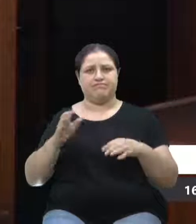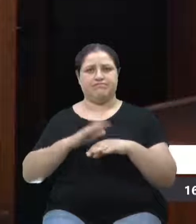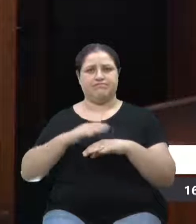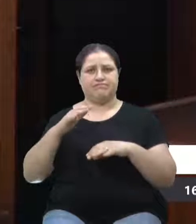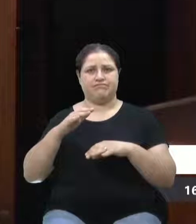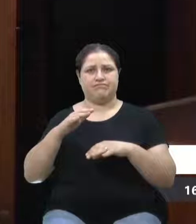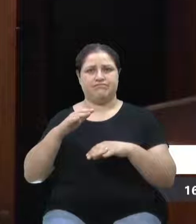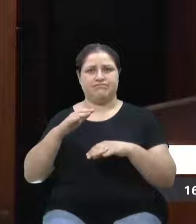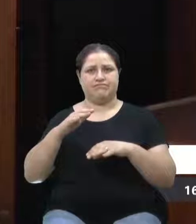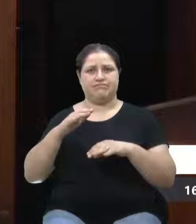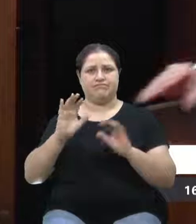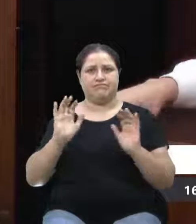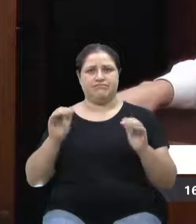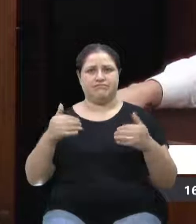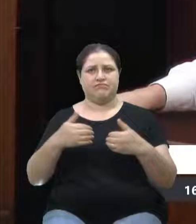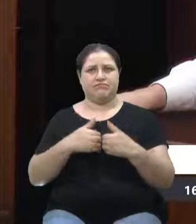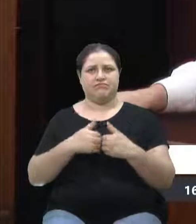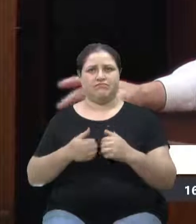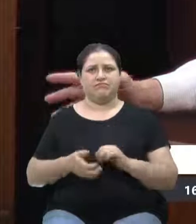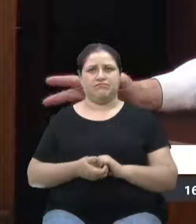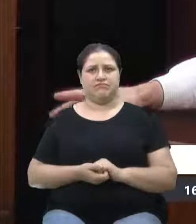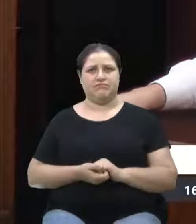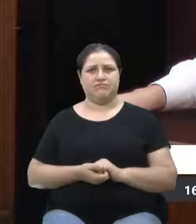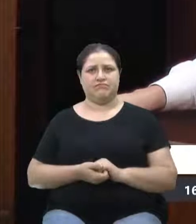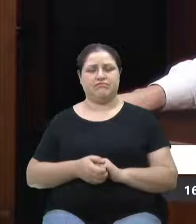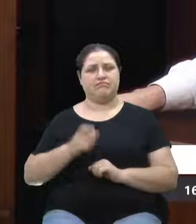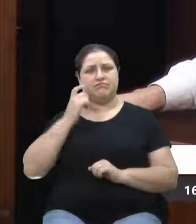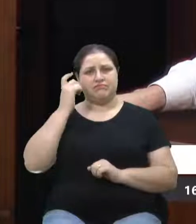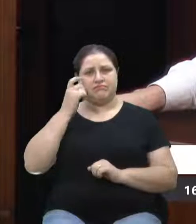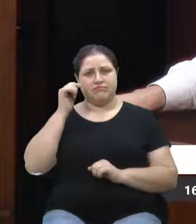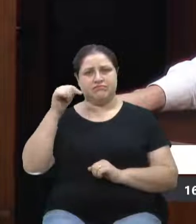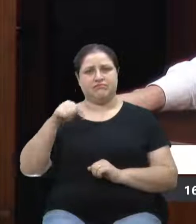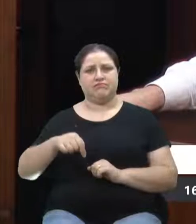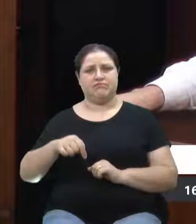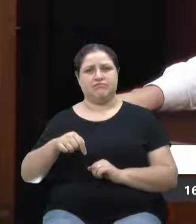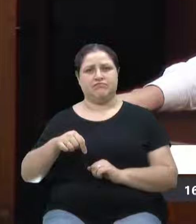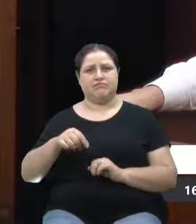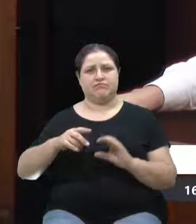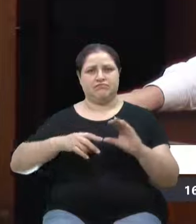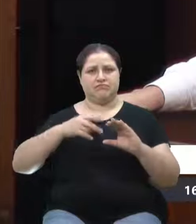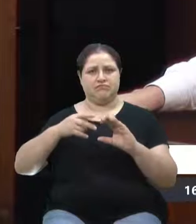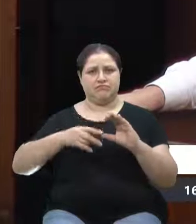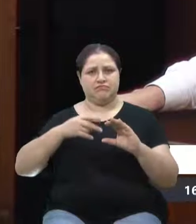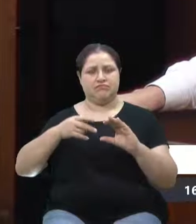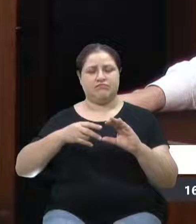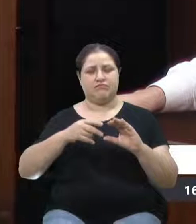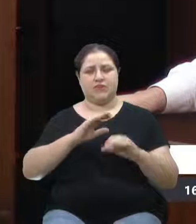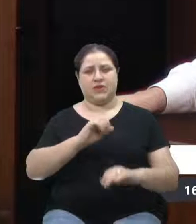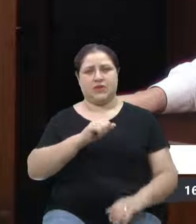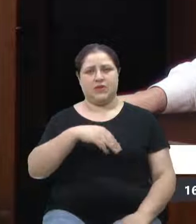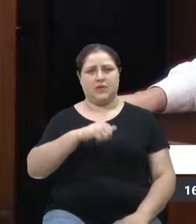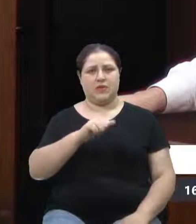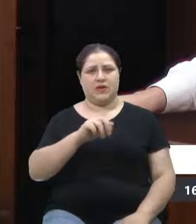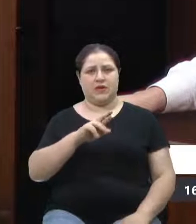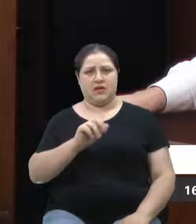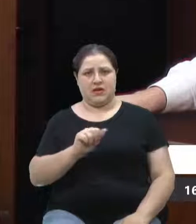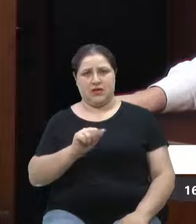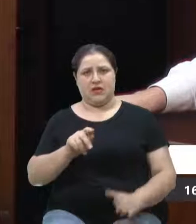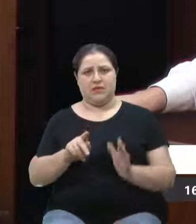Então, é uma preocupação, onde essa Câmara do MOB Caxias, voltada para a educação,